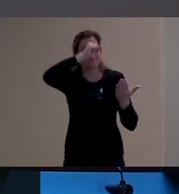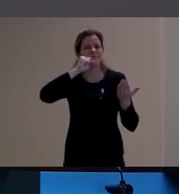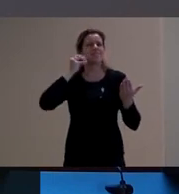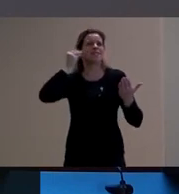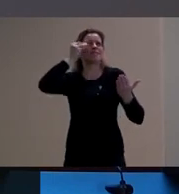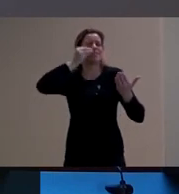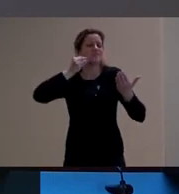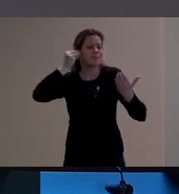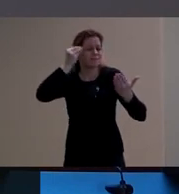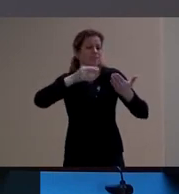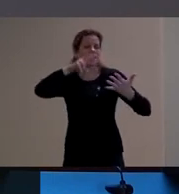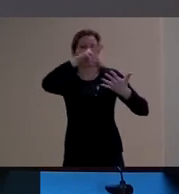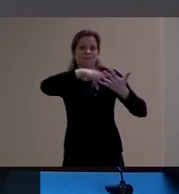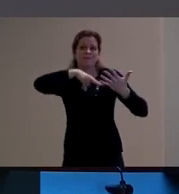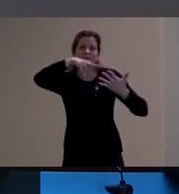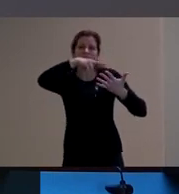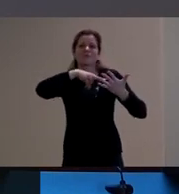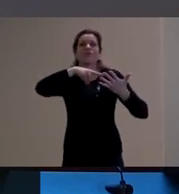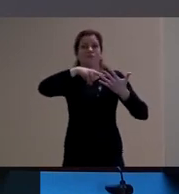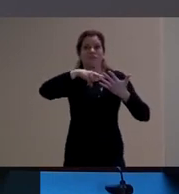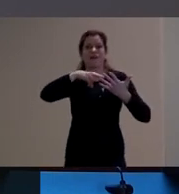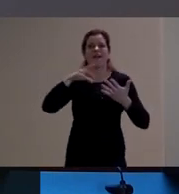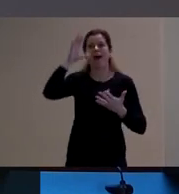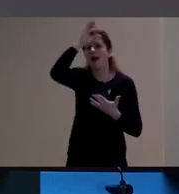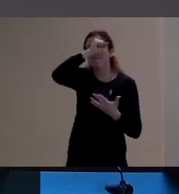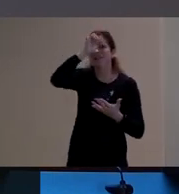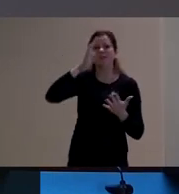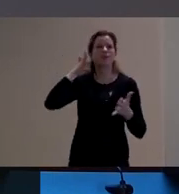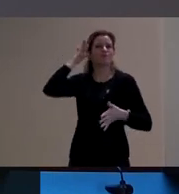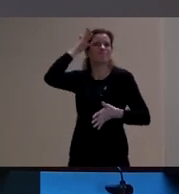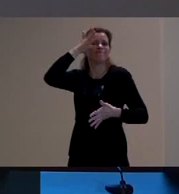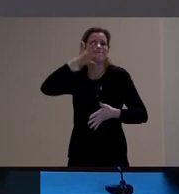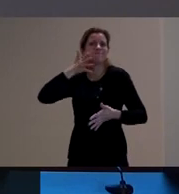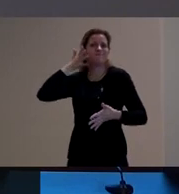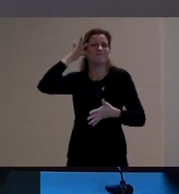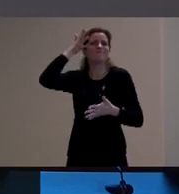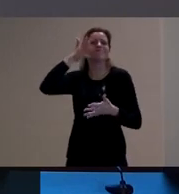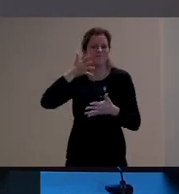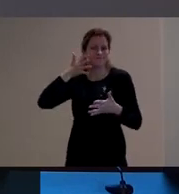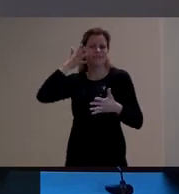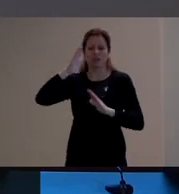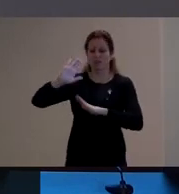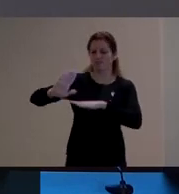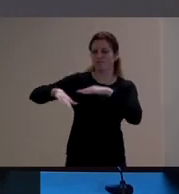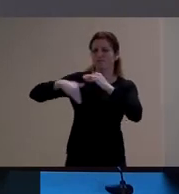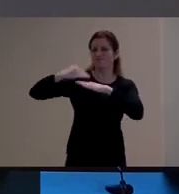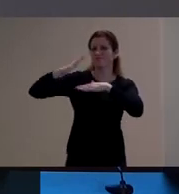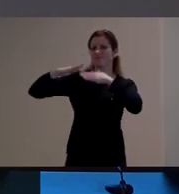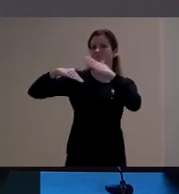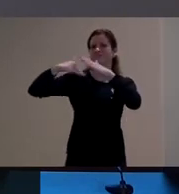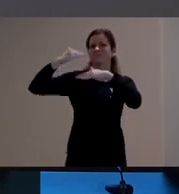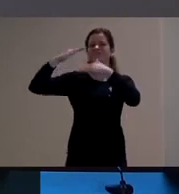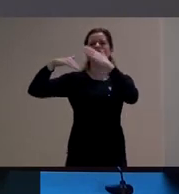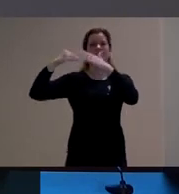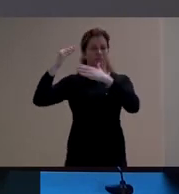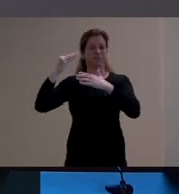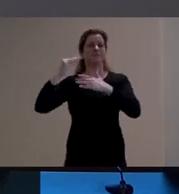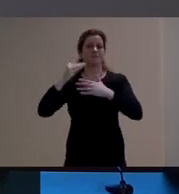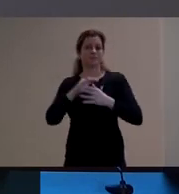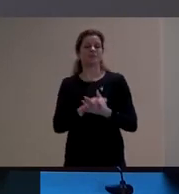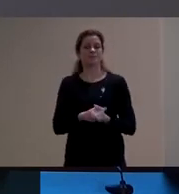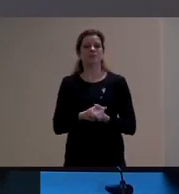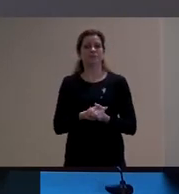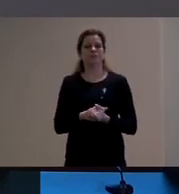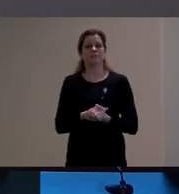narrar, de dialogar com aquilo que já foi construído por outras pessoas ao longo do tempo e, a